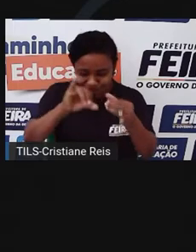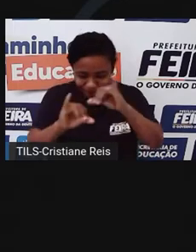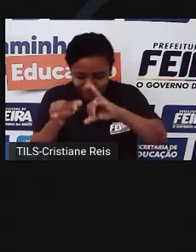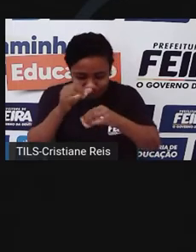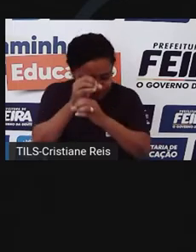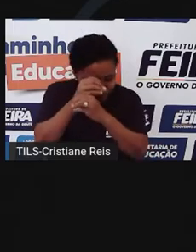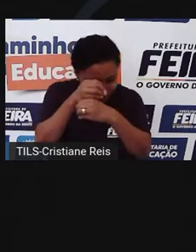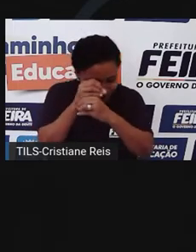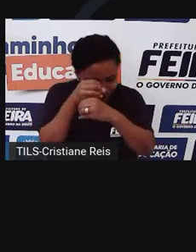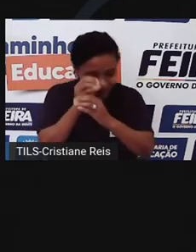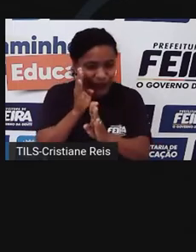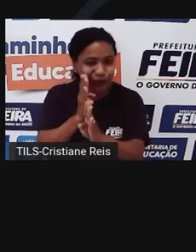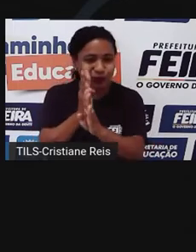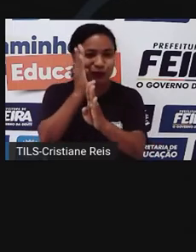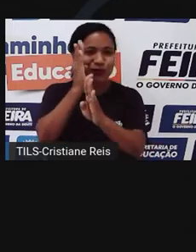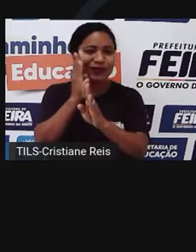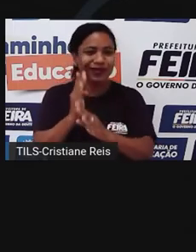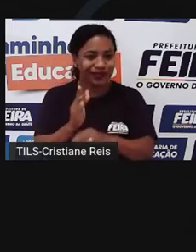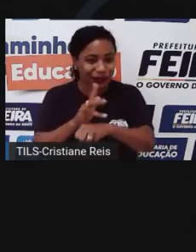combate de doenças.